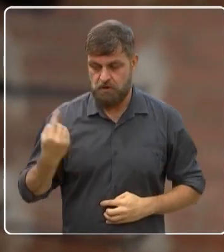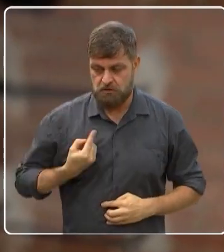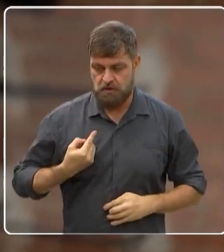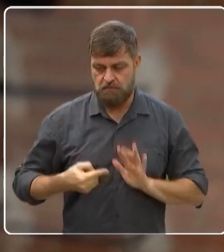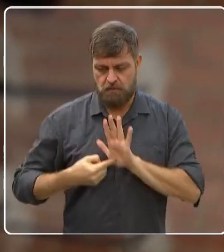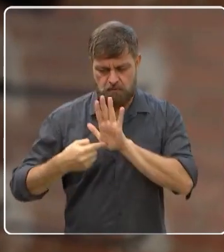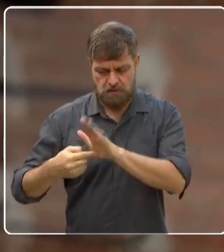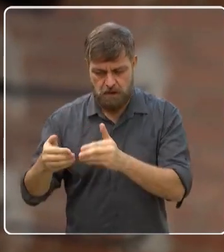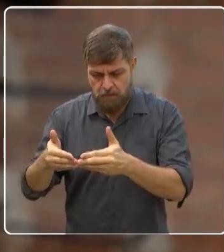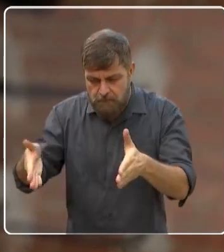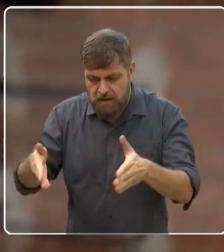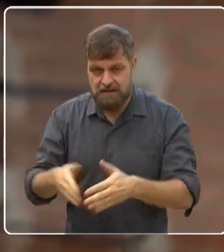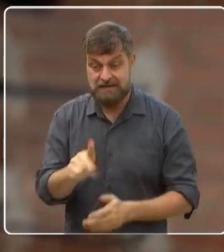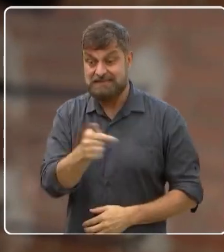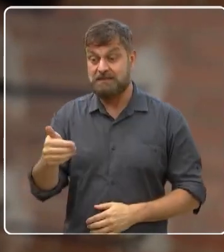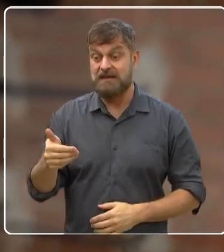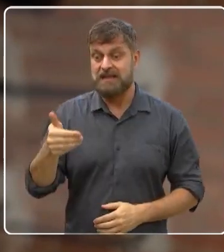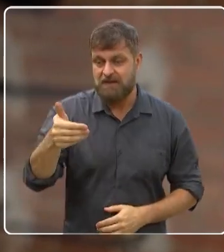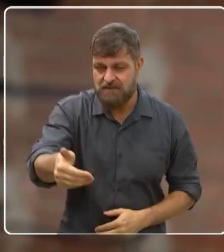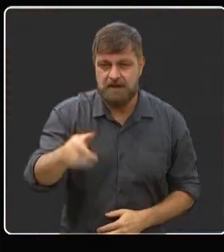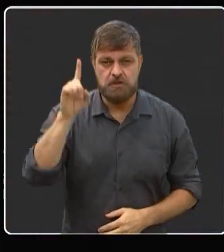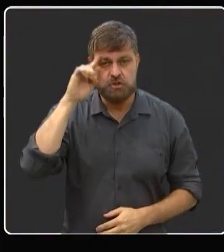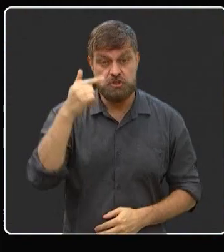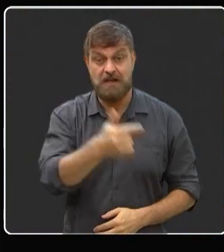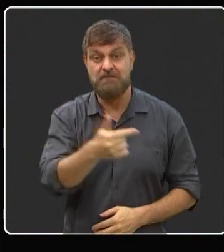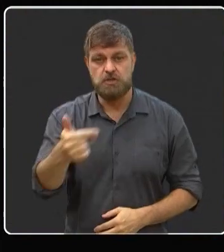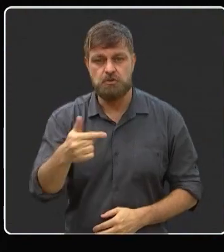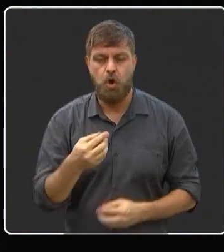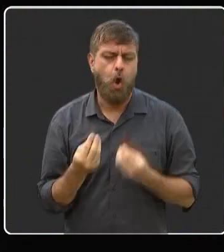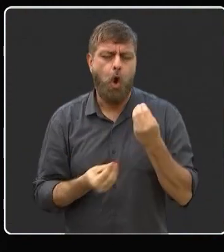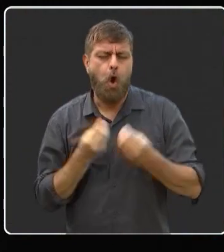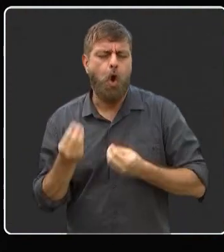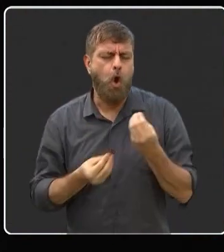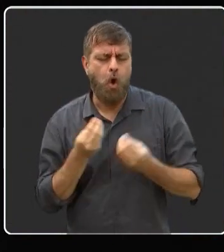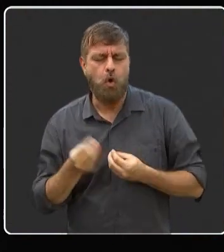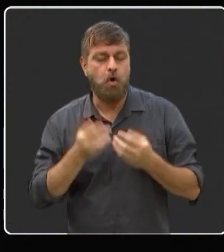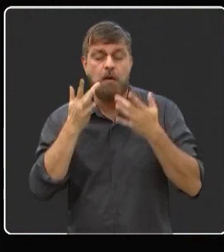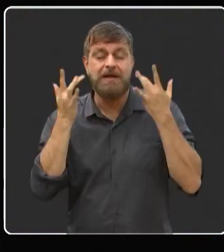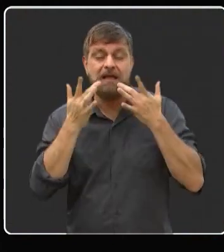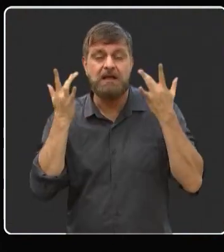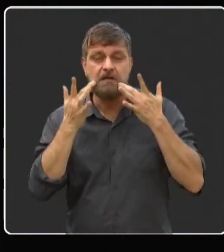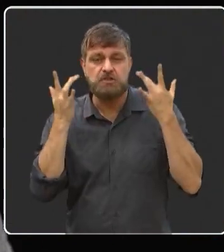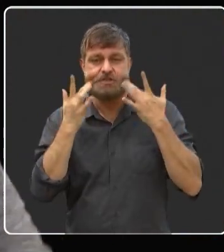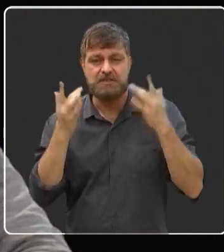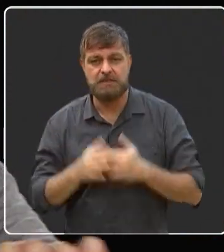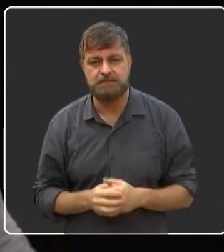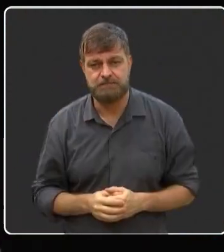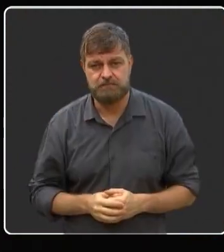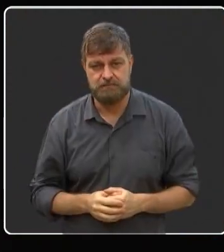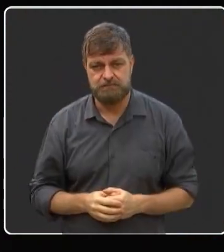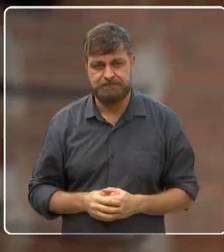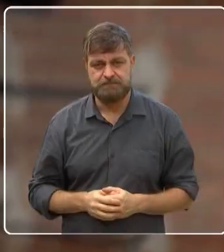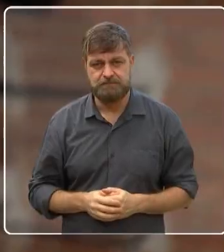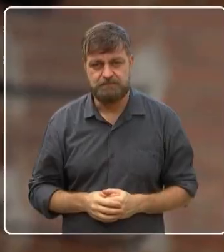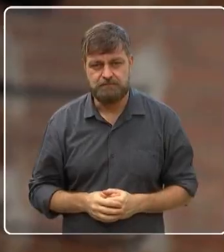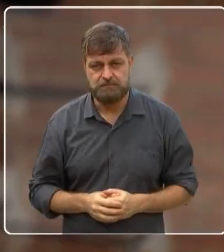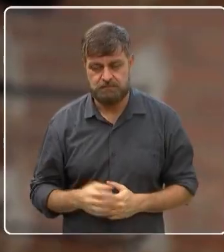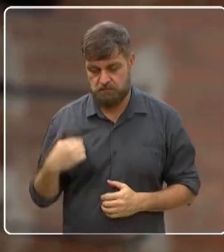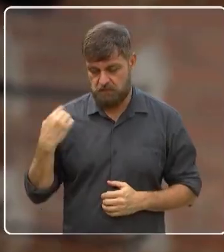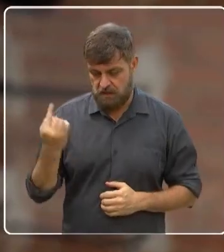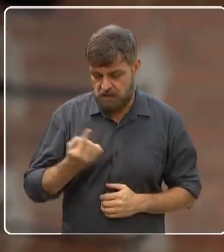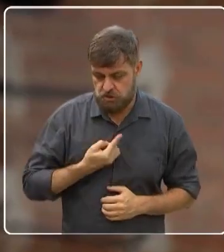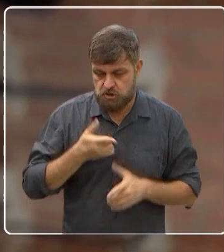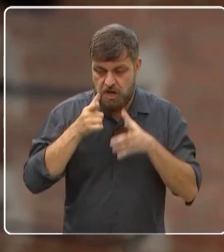estrear agora na próxima semana, semana do dia 22. Como que é a peça? Fala um pouquinho mais pra gente de tudo que acontece no circo. Essa a gente